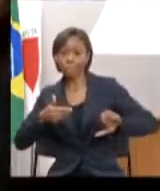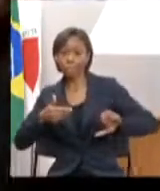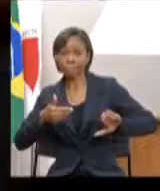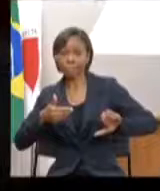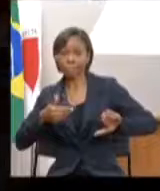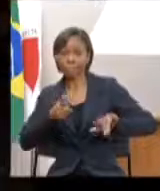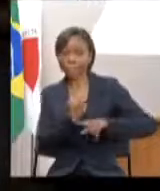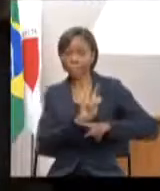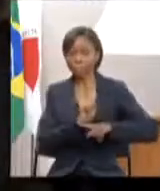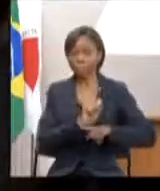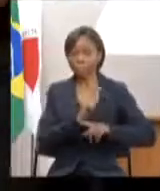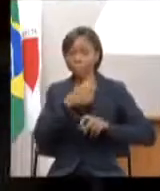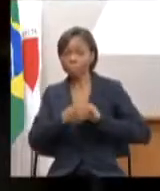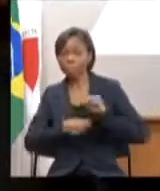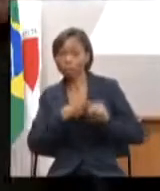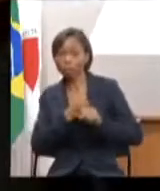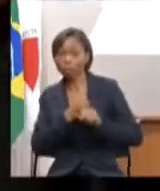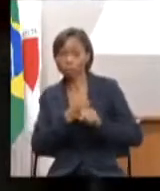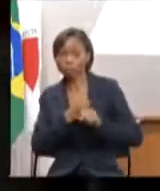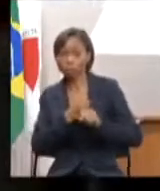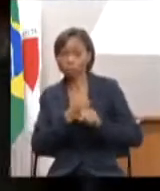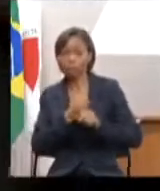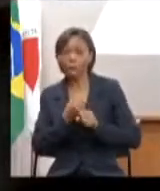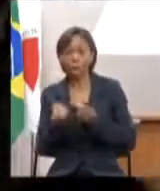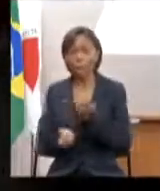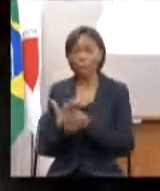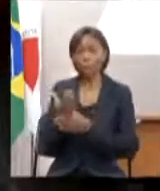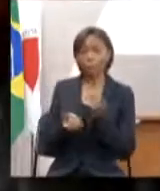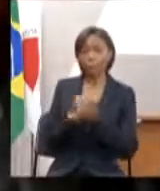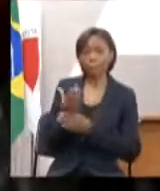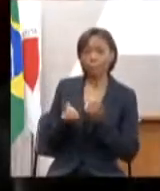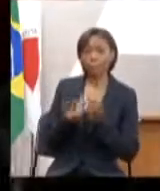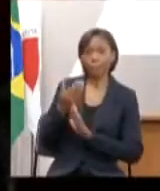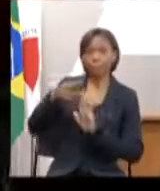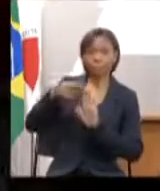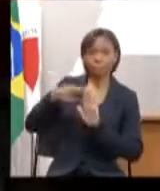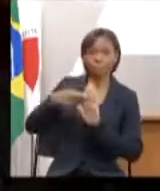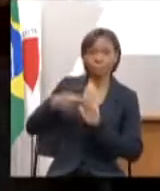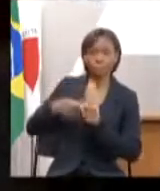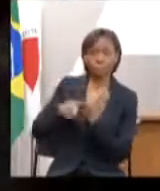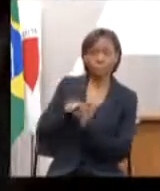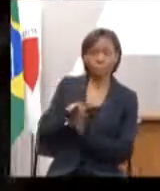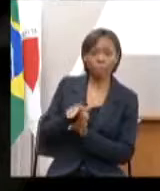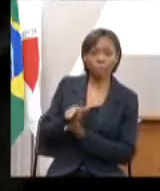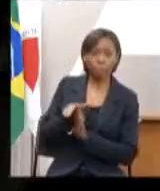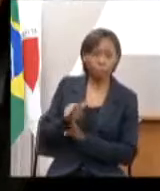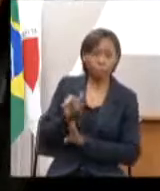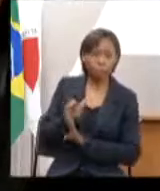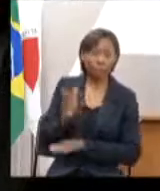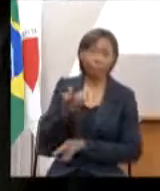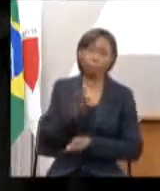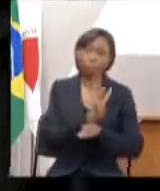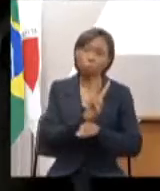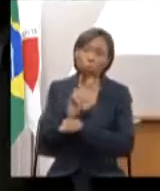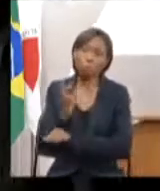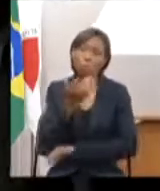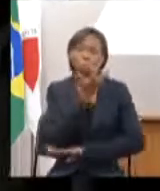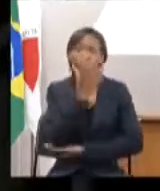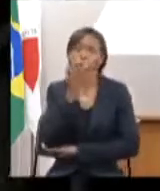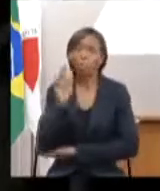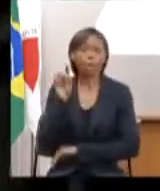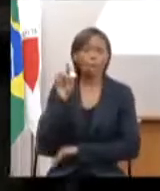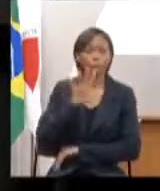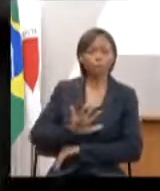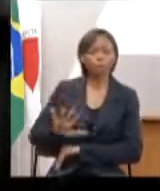cria mais diretrizes uma diretriz importante o desenvolvimento cultural preservação ambiental do Vale do Cheque de Onho